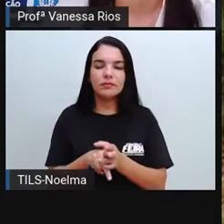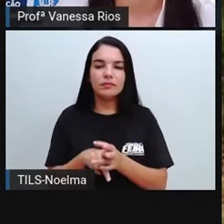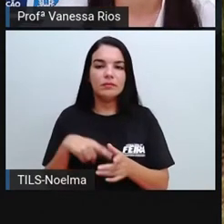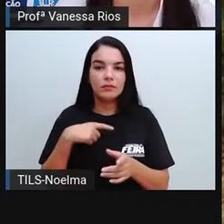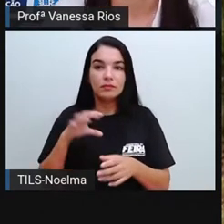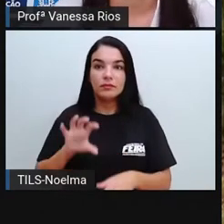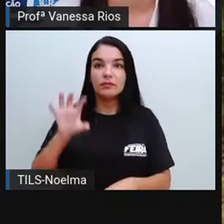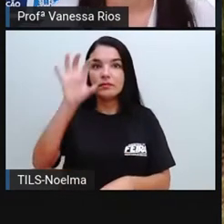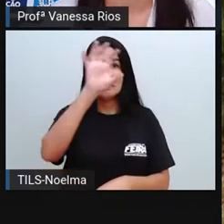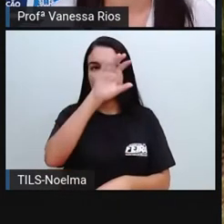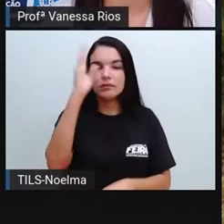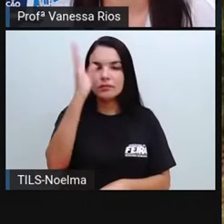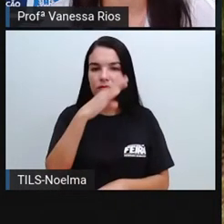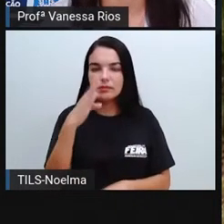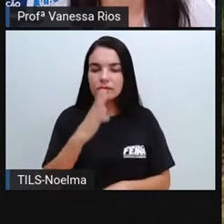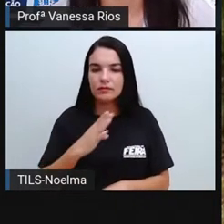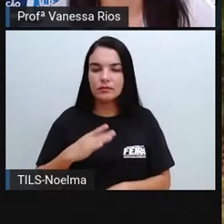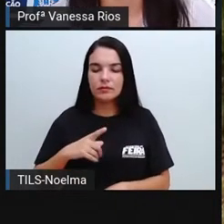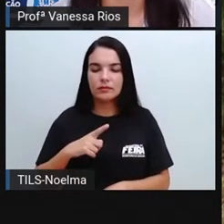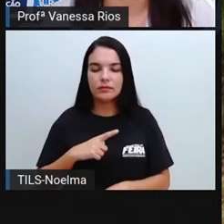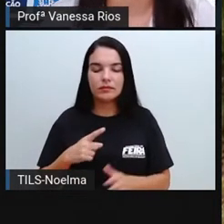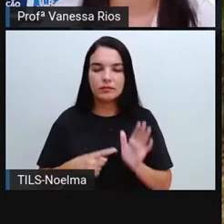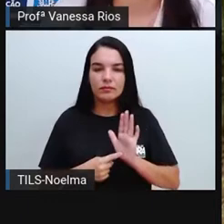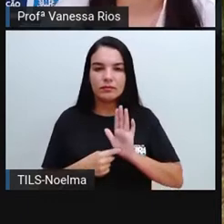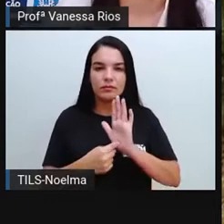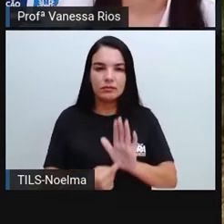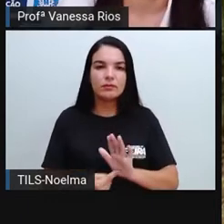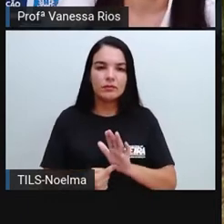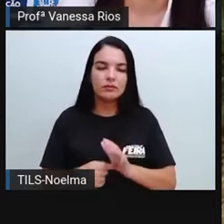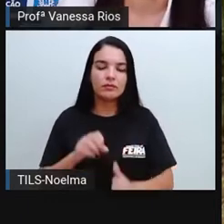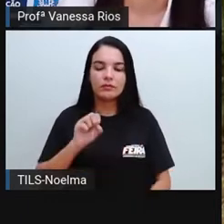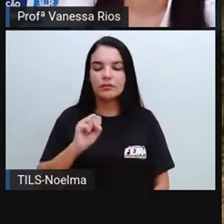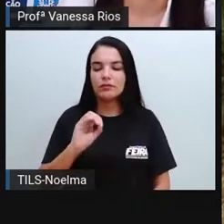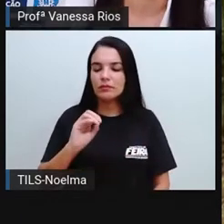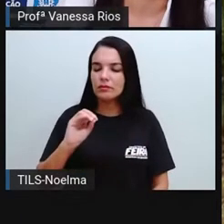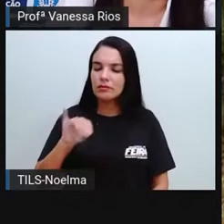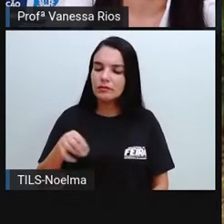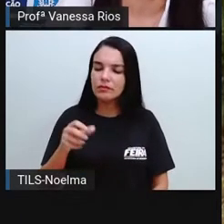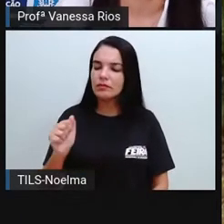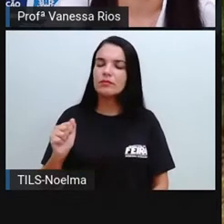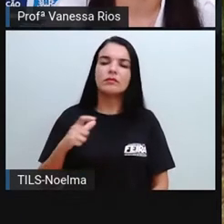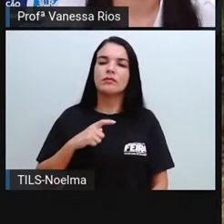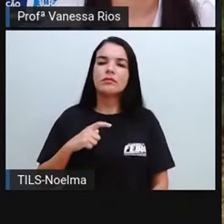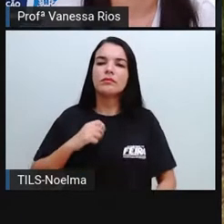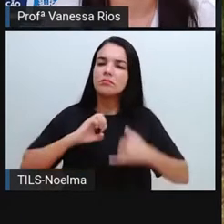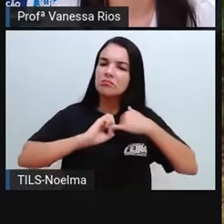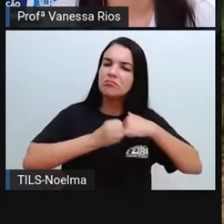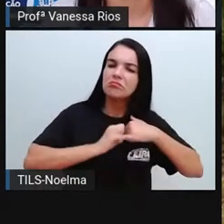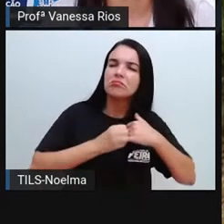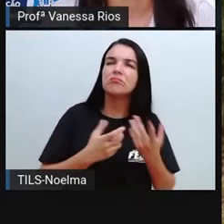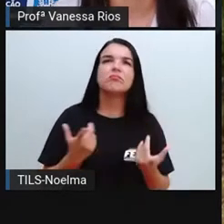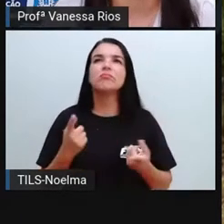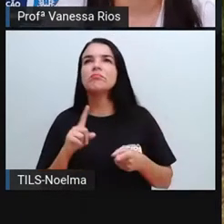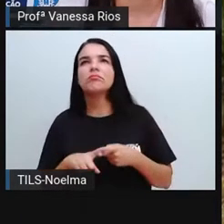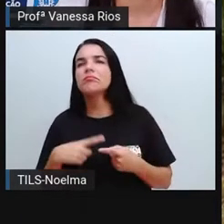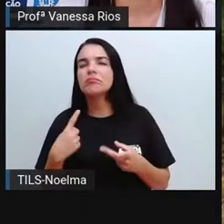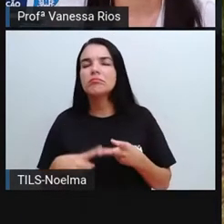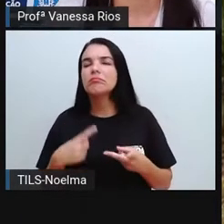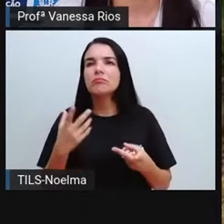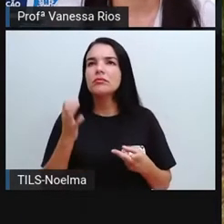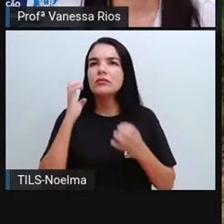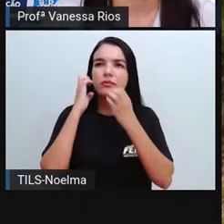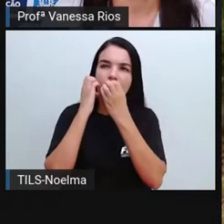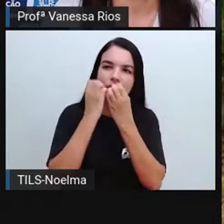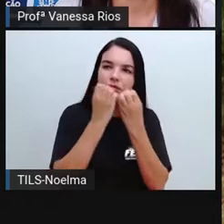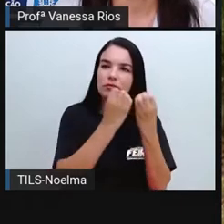regiões do Brasil que vão se destacar na soja, outras vão se destacar no feijão, algumas no milho. E